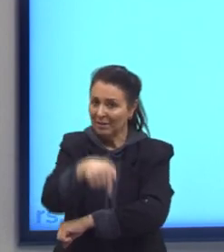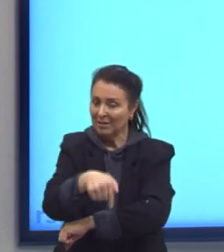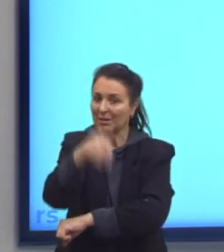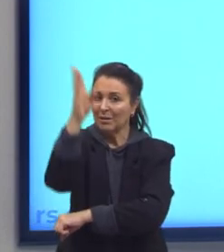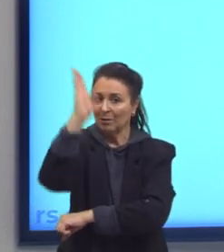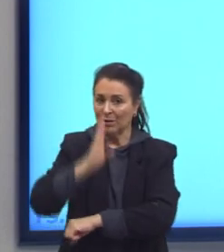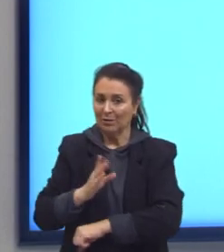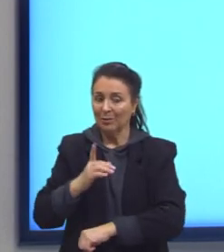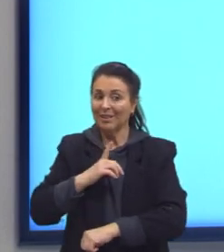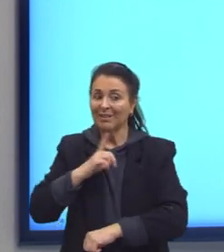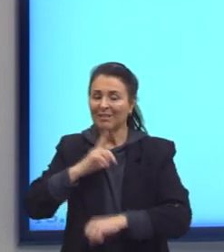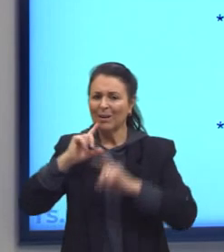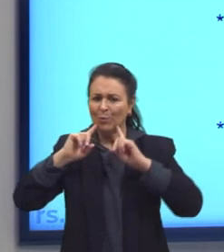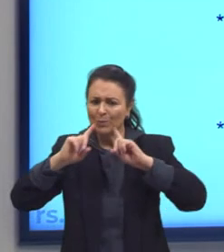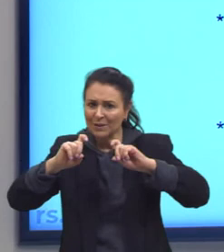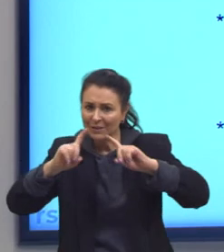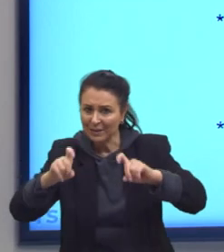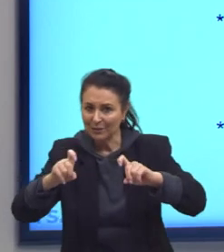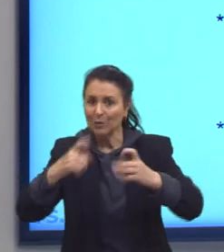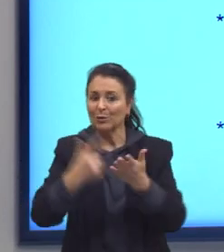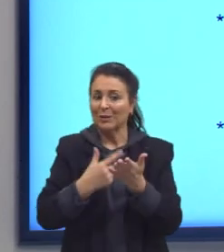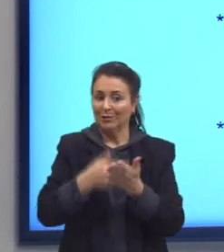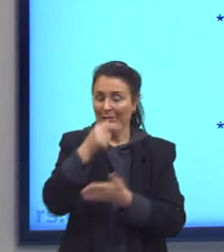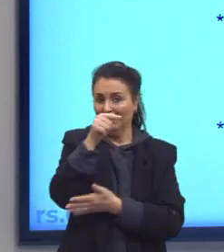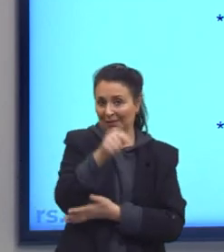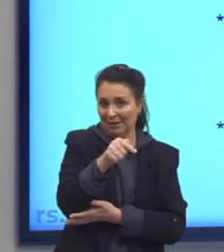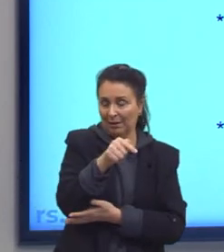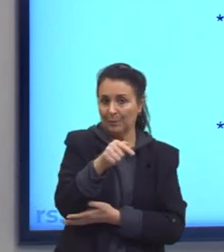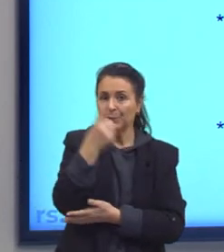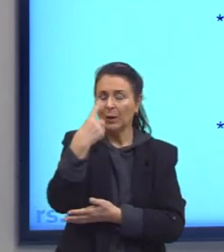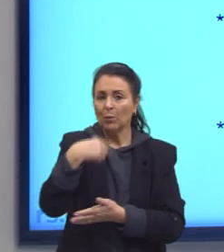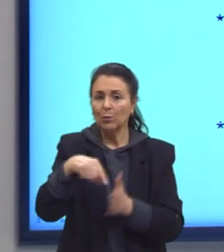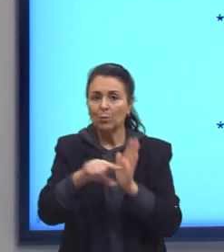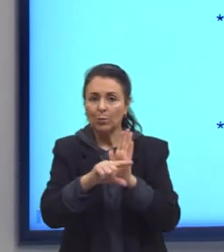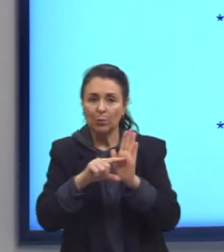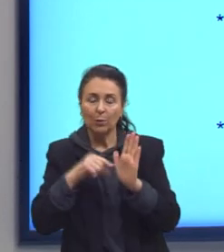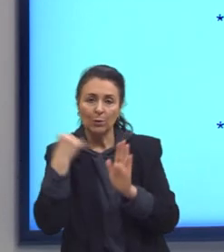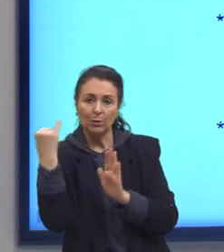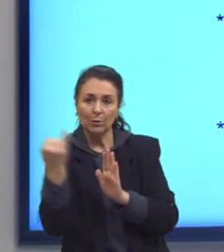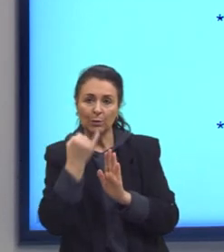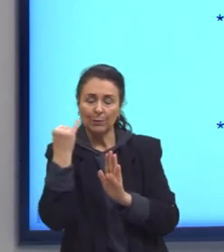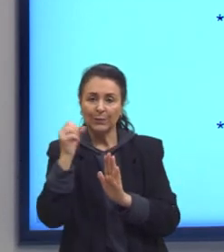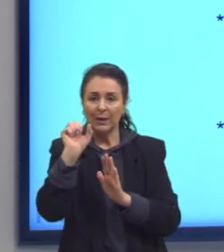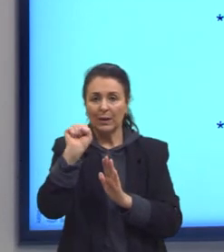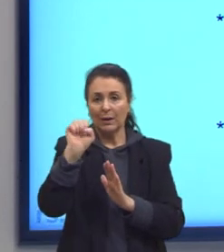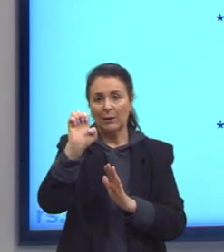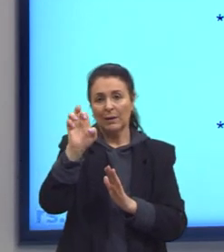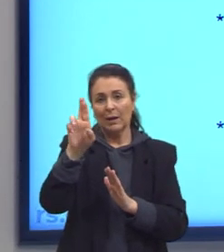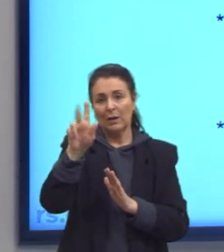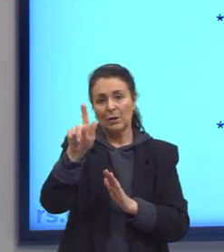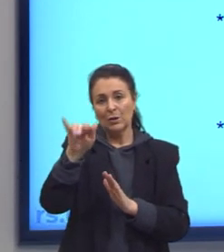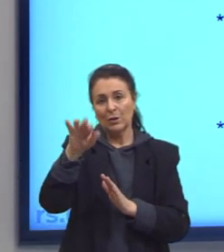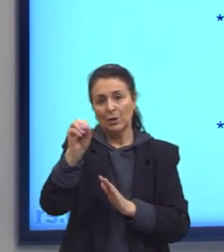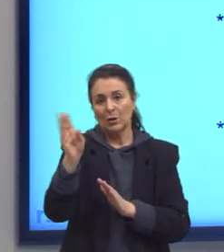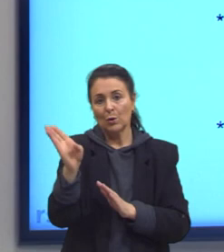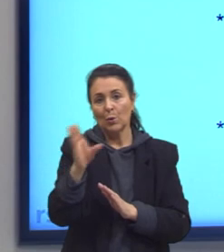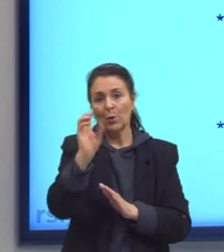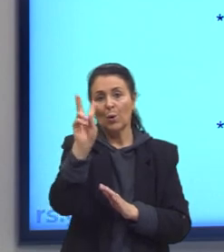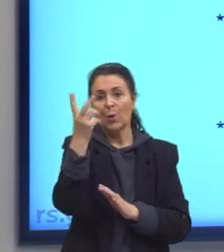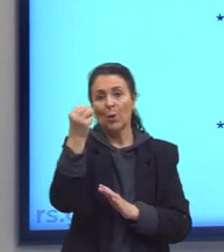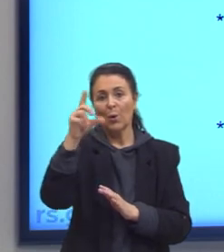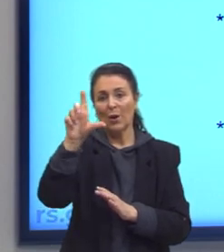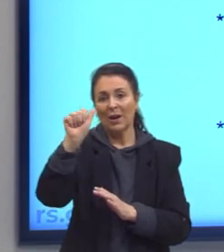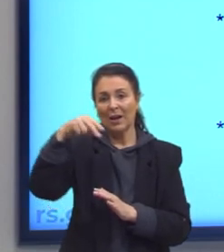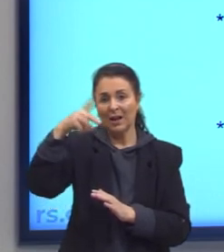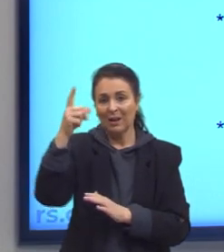nesse livro do Gilberto Freire. Outro ator muito importante também é o Sérgio Buarque de Holanda. O Sérgio Buarque de